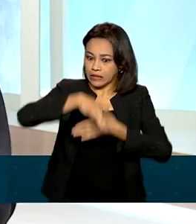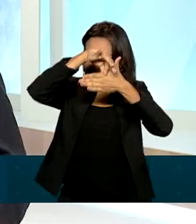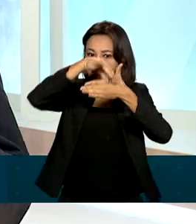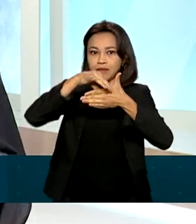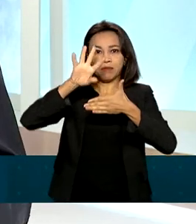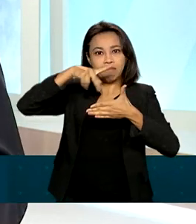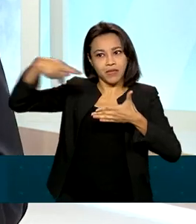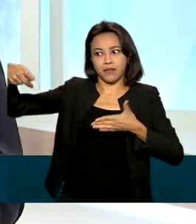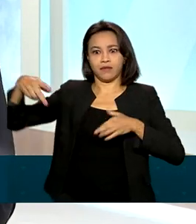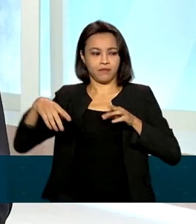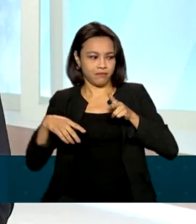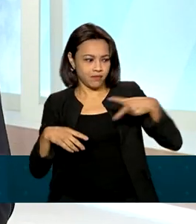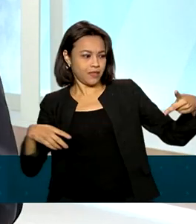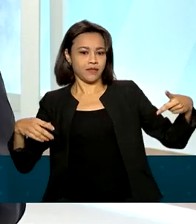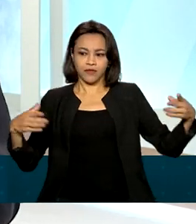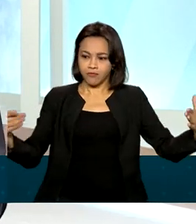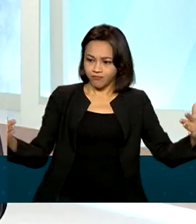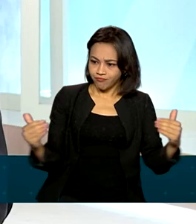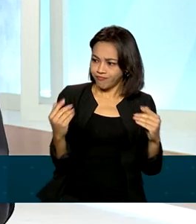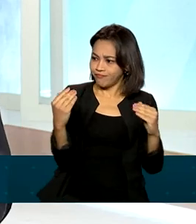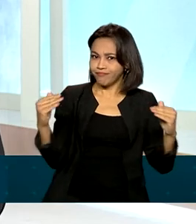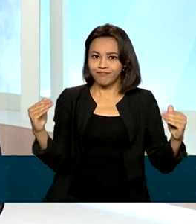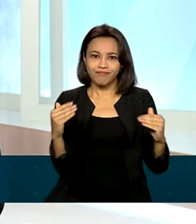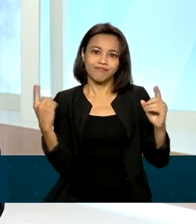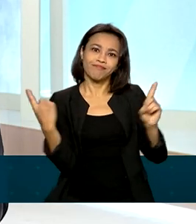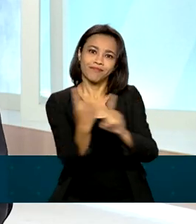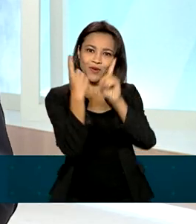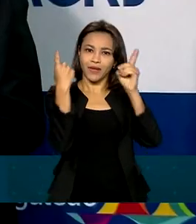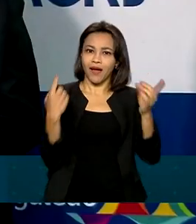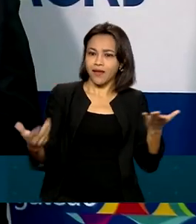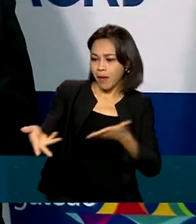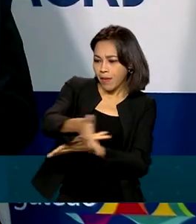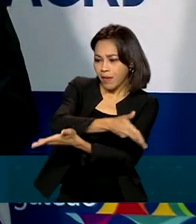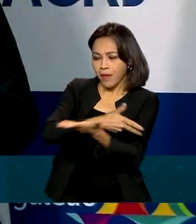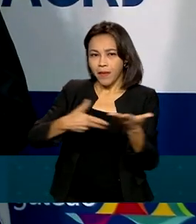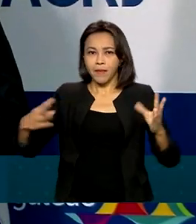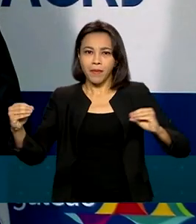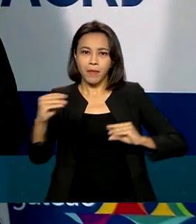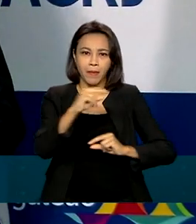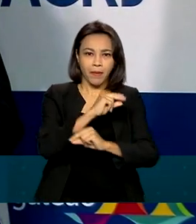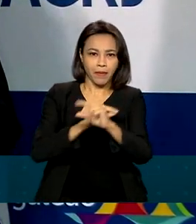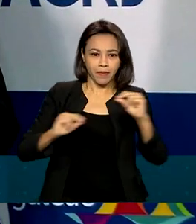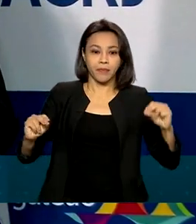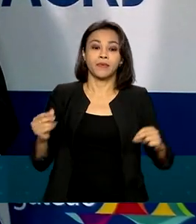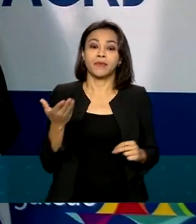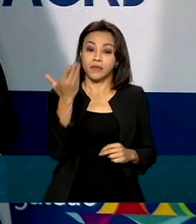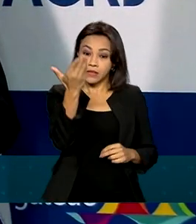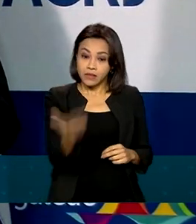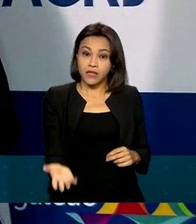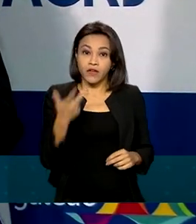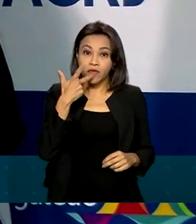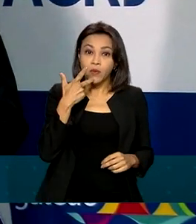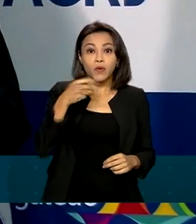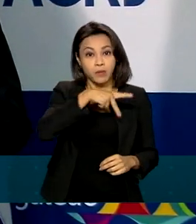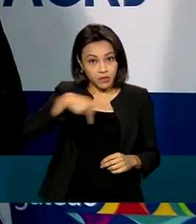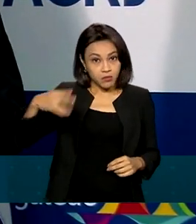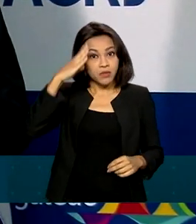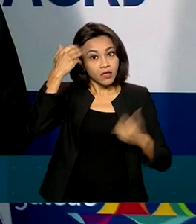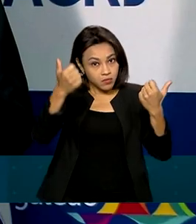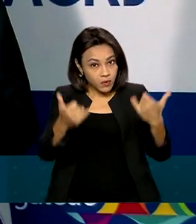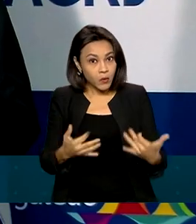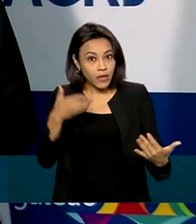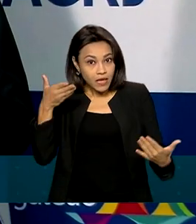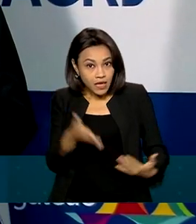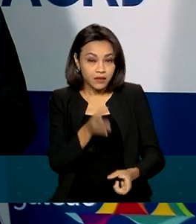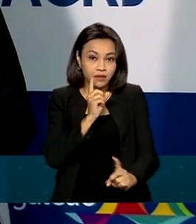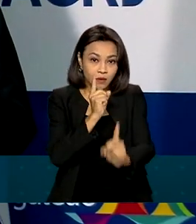encontrarem e cada um deles apresentar as suas demandas, as suas necessidades. O presidente Bolsonaro disse que o encontro deve mostrar a